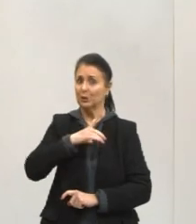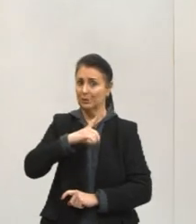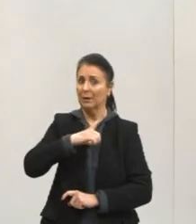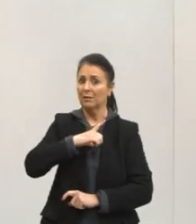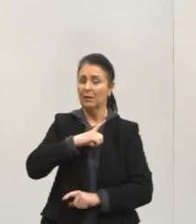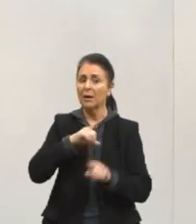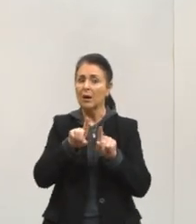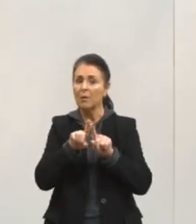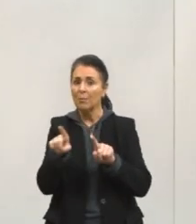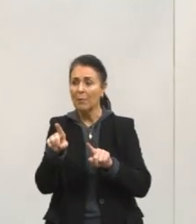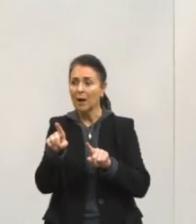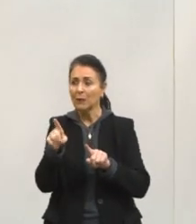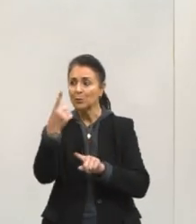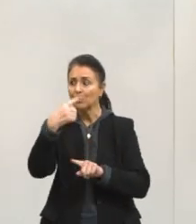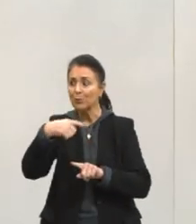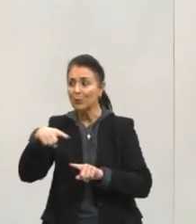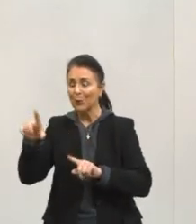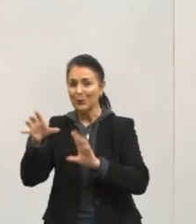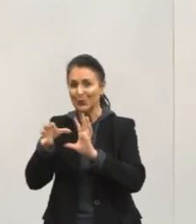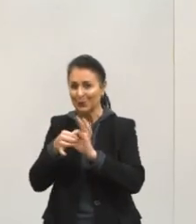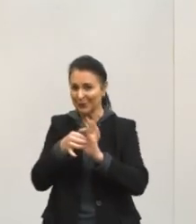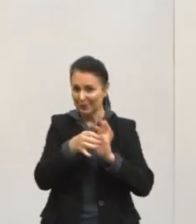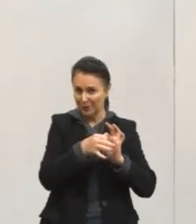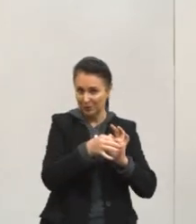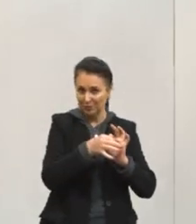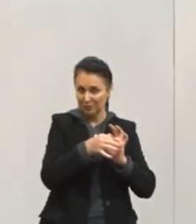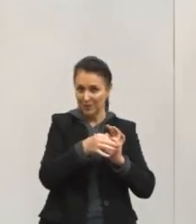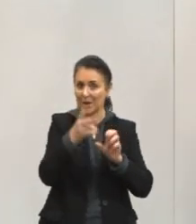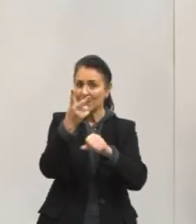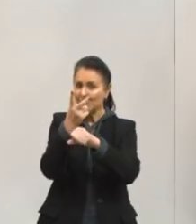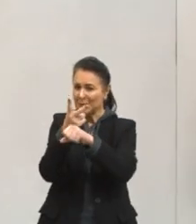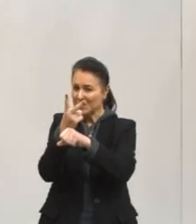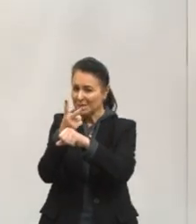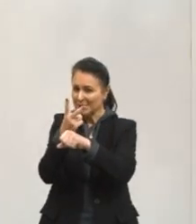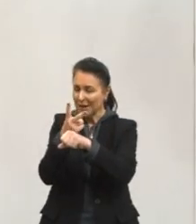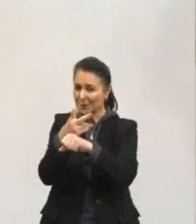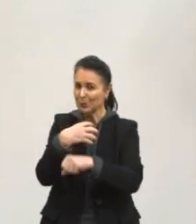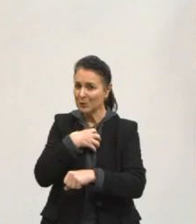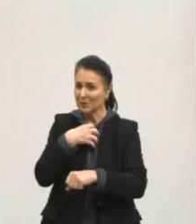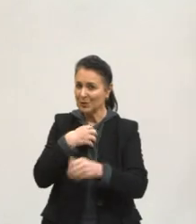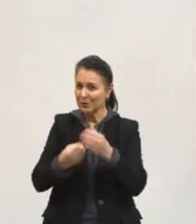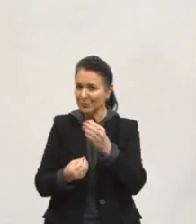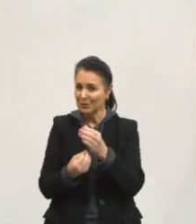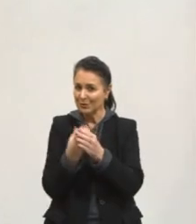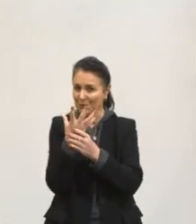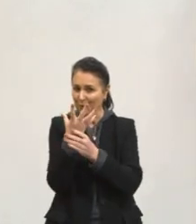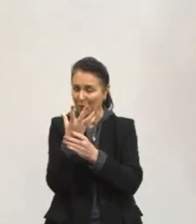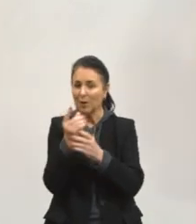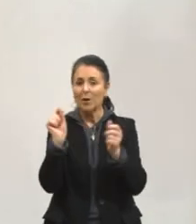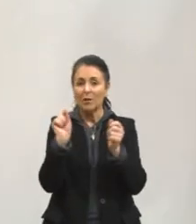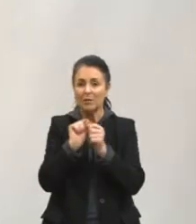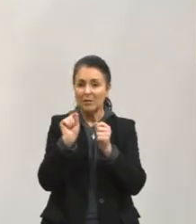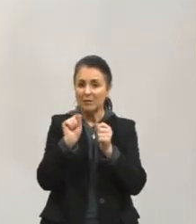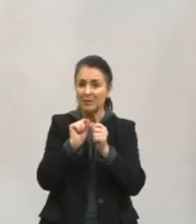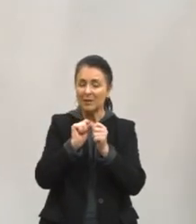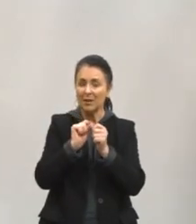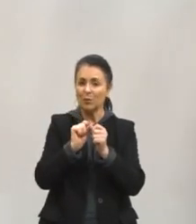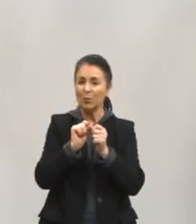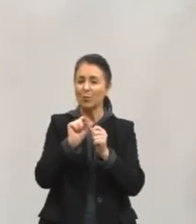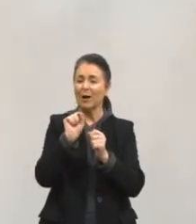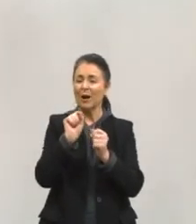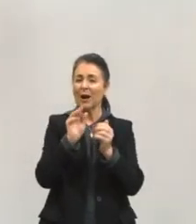mas em outro contexto. Tomando seu sentido original, emprestado para fazer uma analogia.